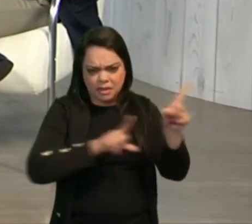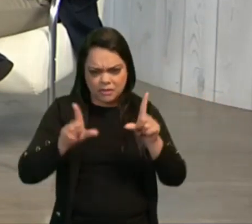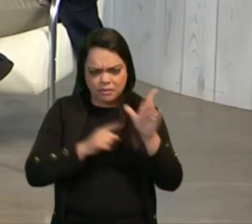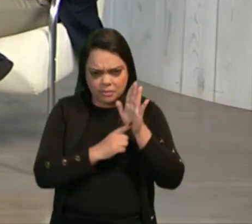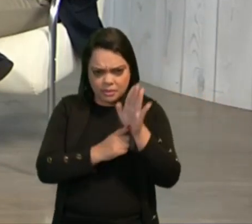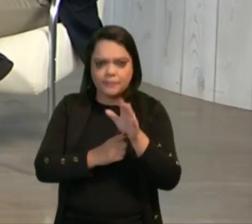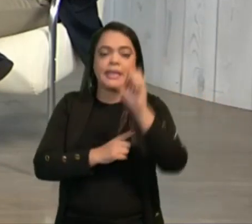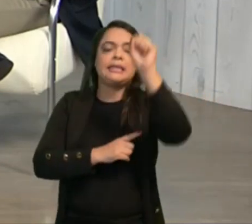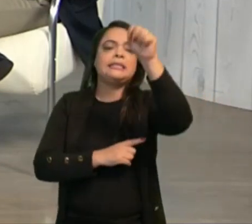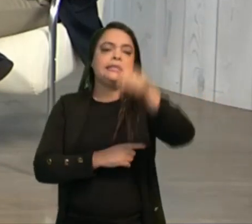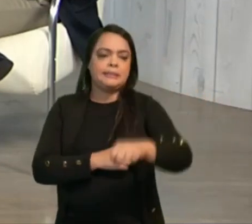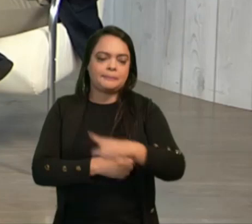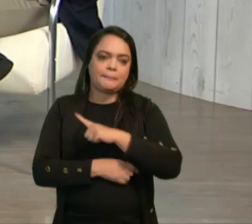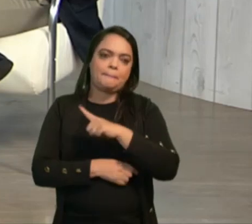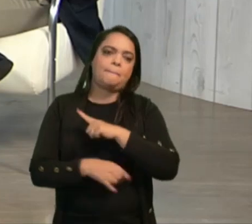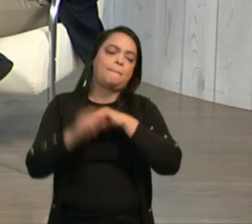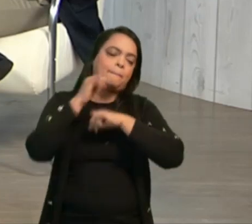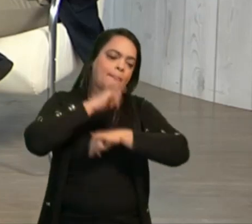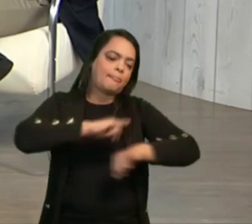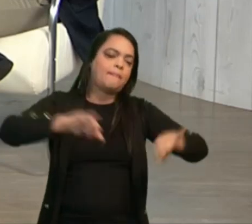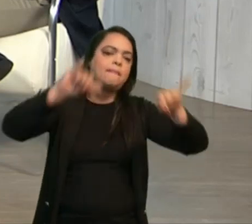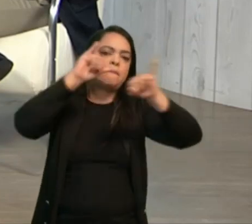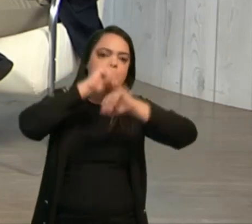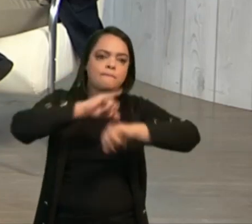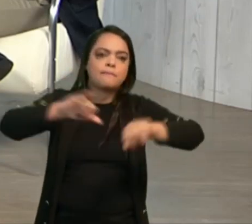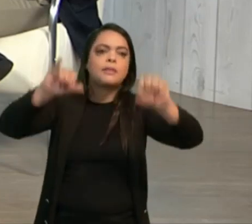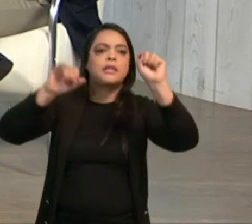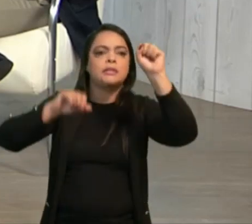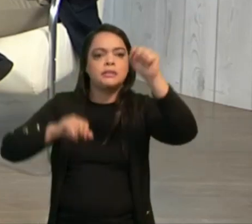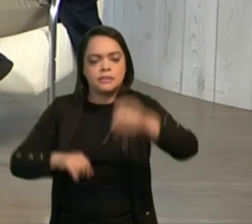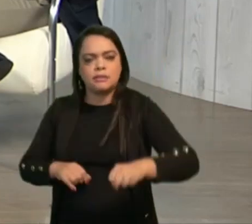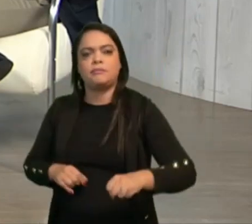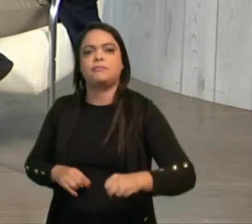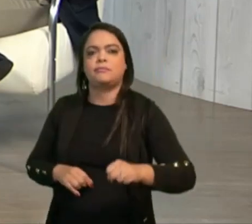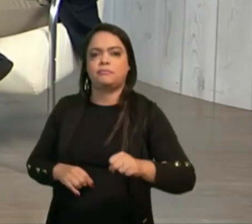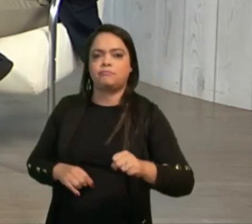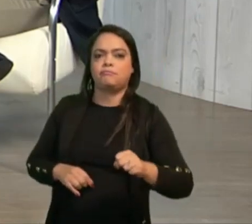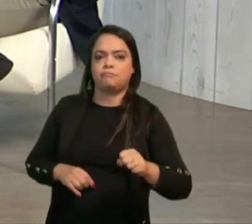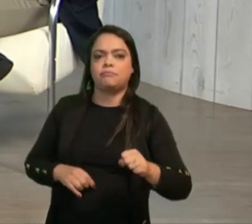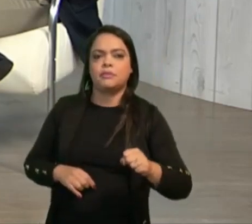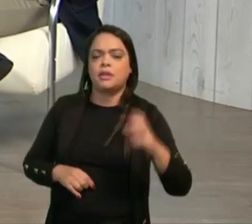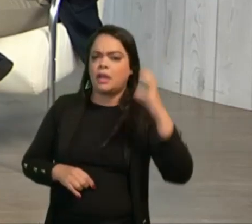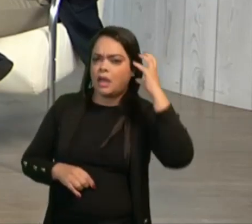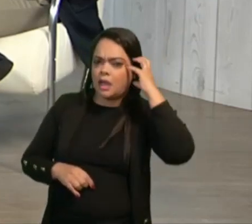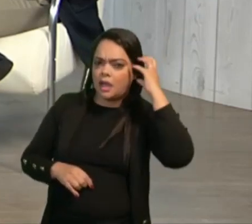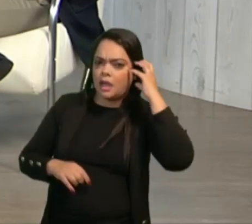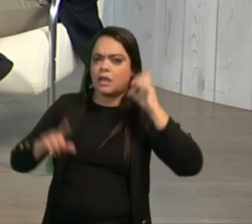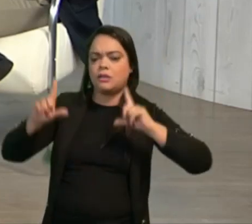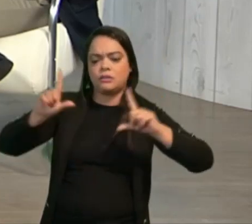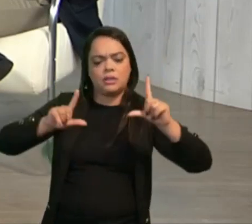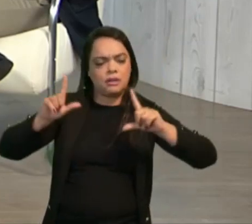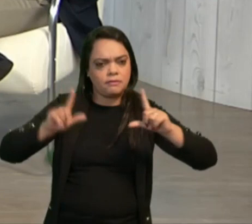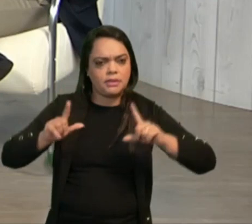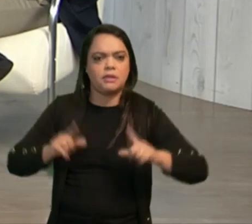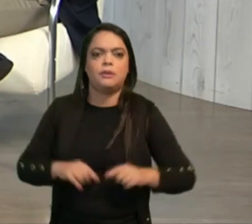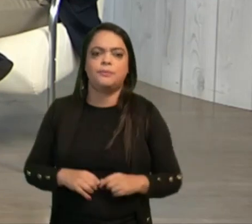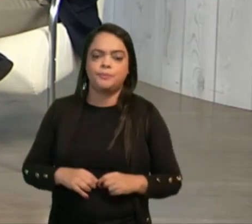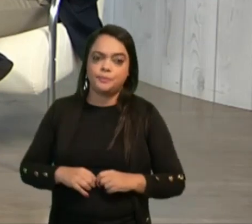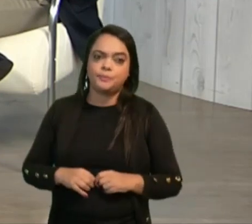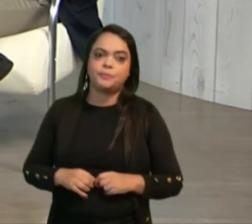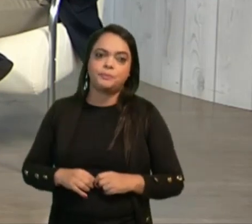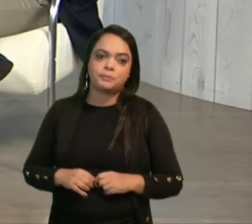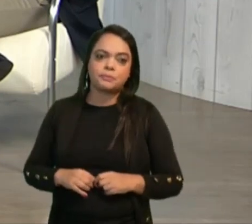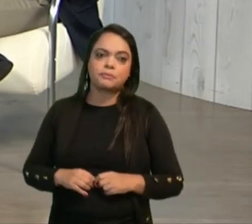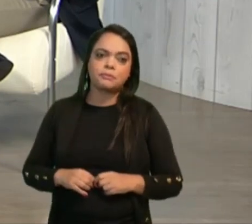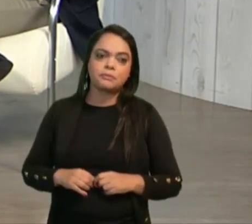Sim, haverá uma divulgação maciça da campanha nas rádios e televisões locais. E,